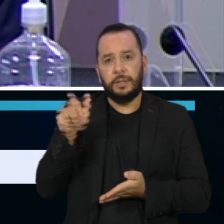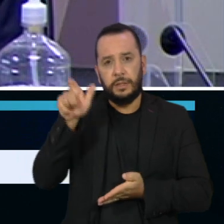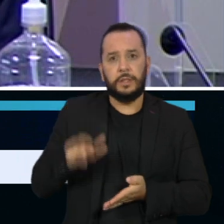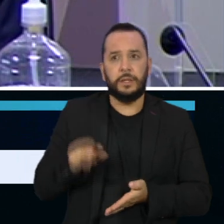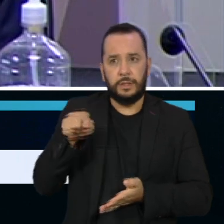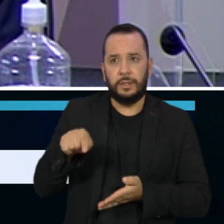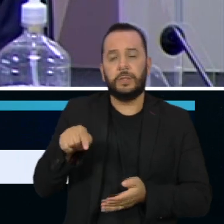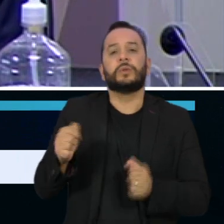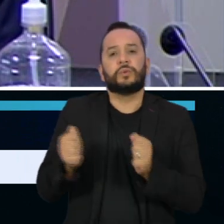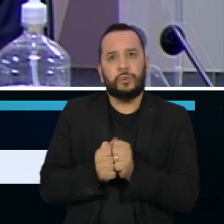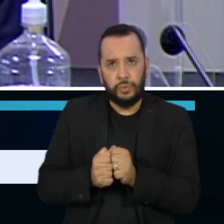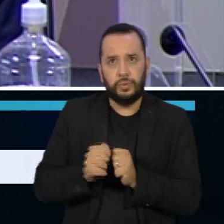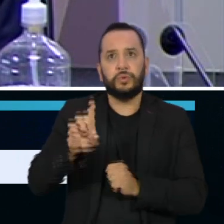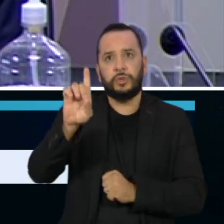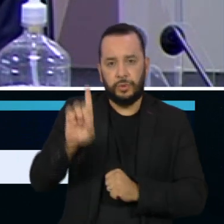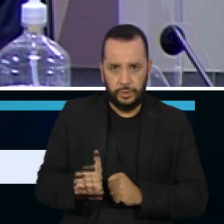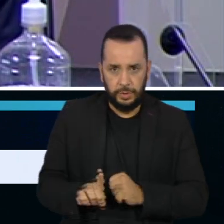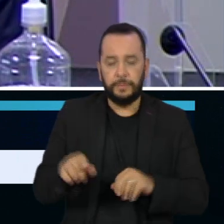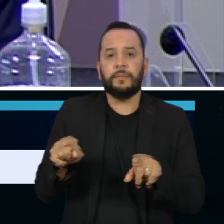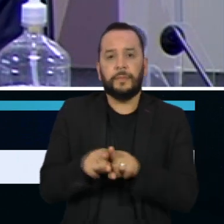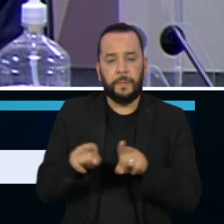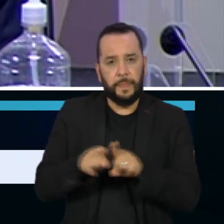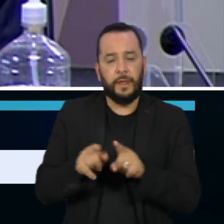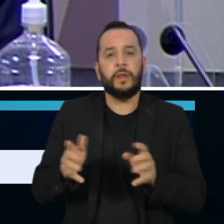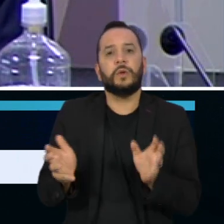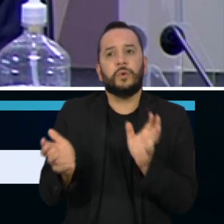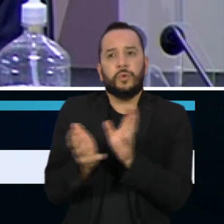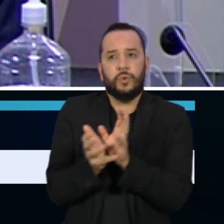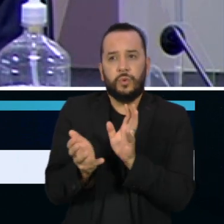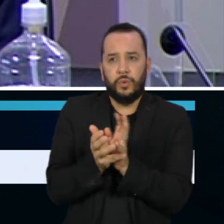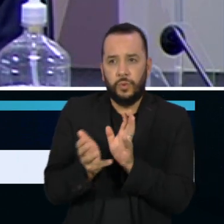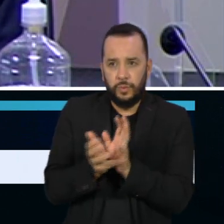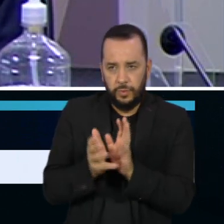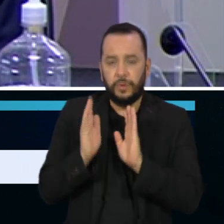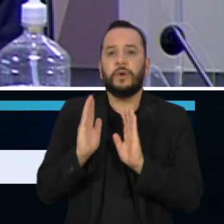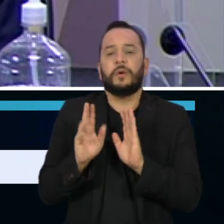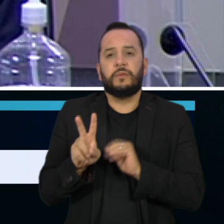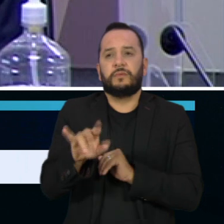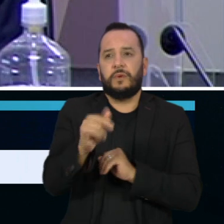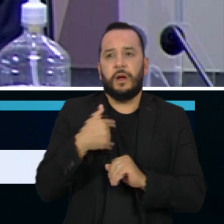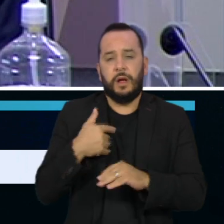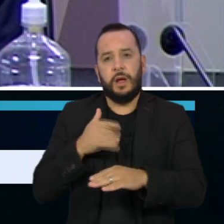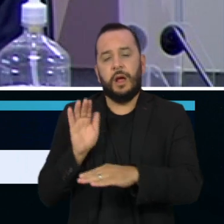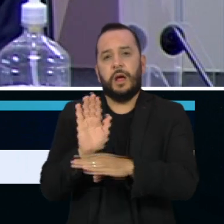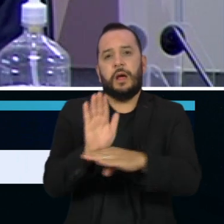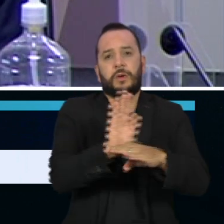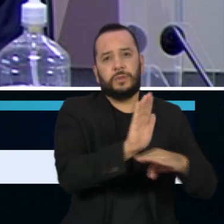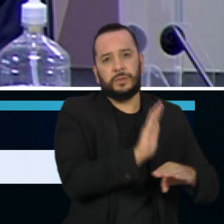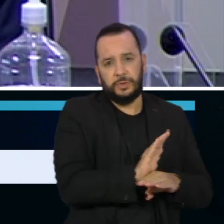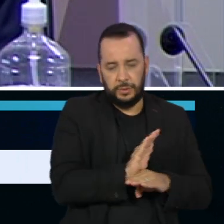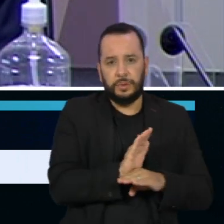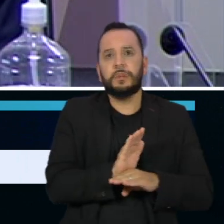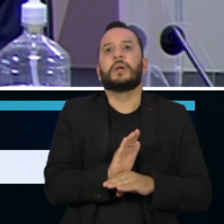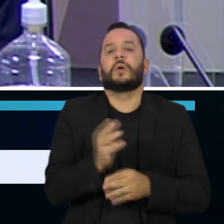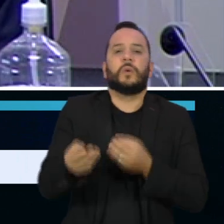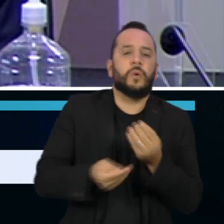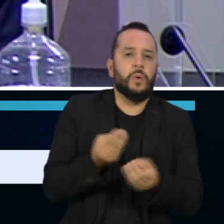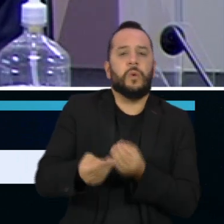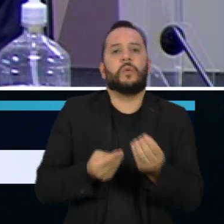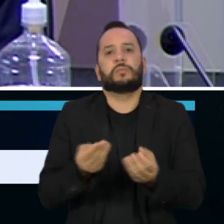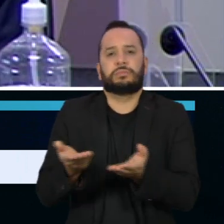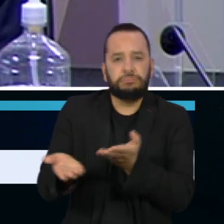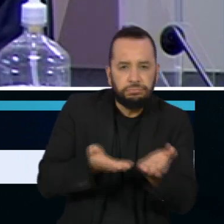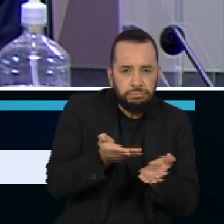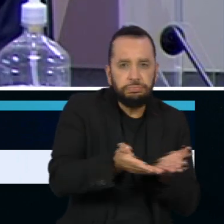com diretorias e com comitês que nos auxiliarão na questão do acompanhamento da